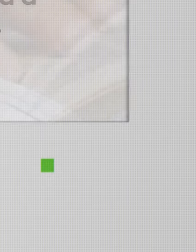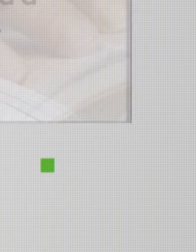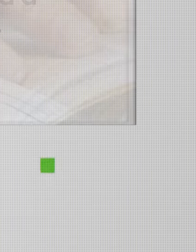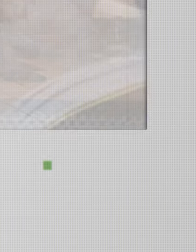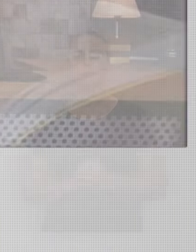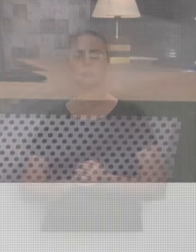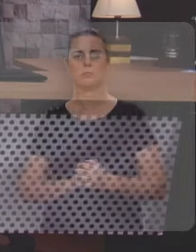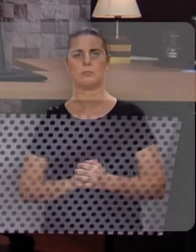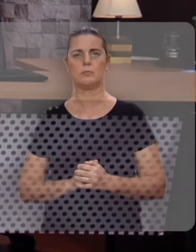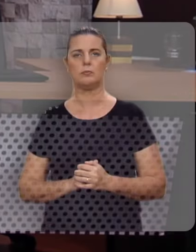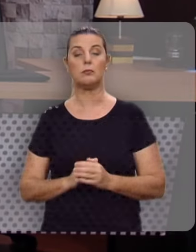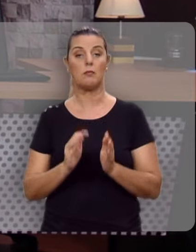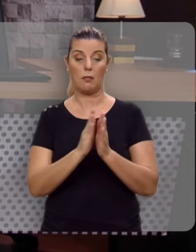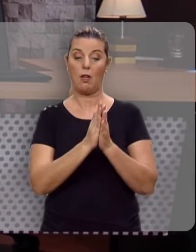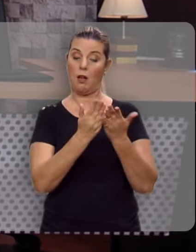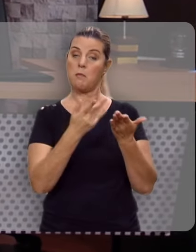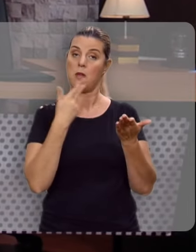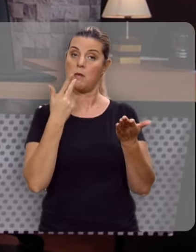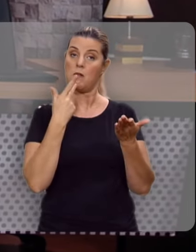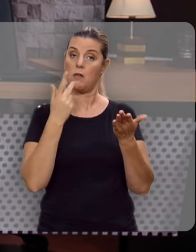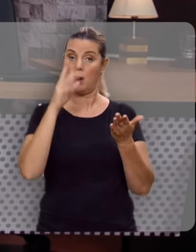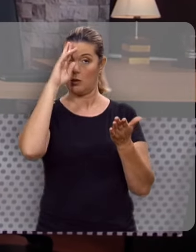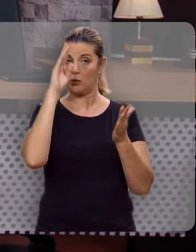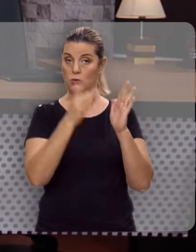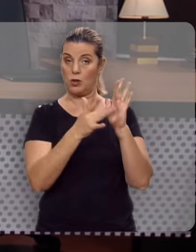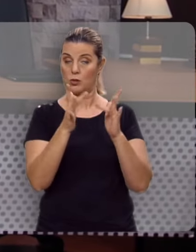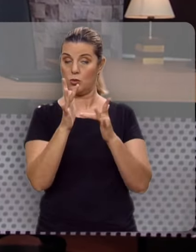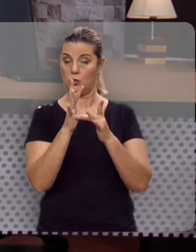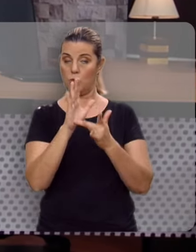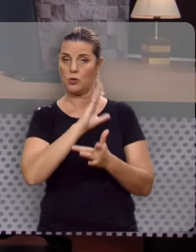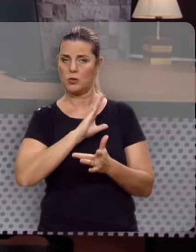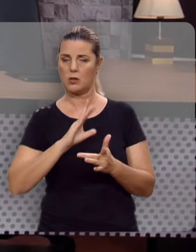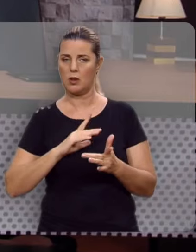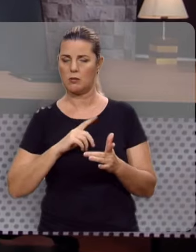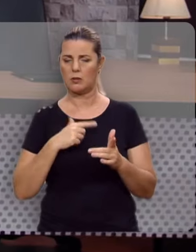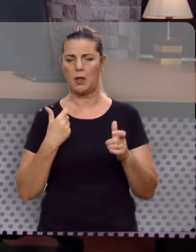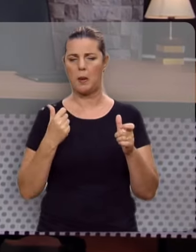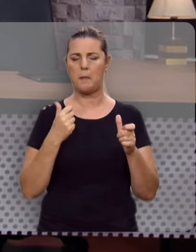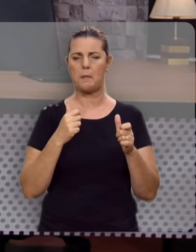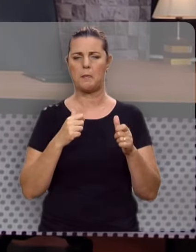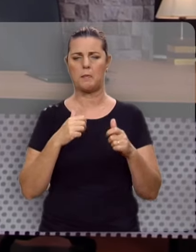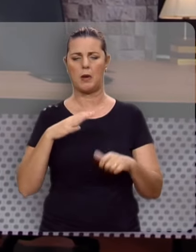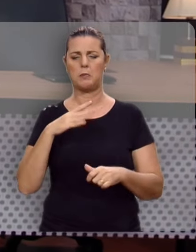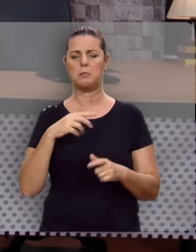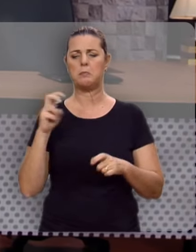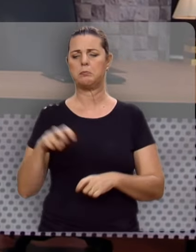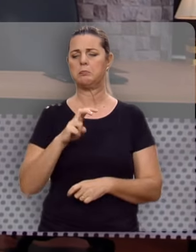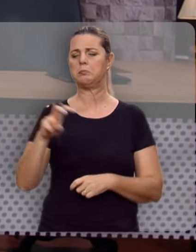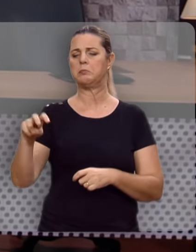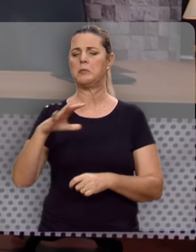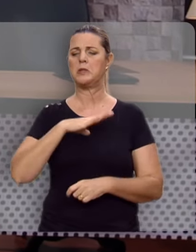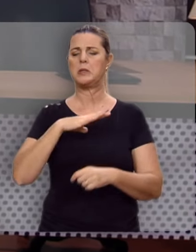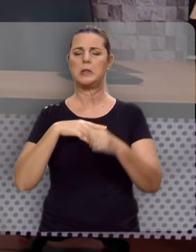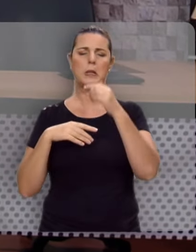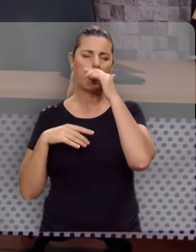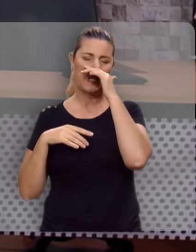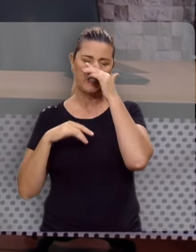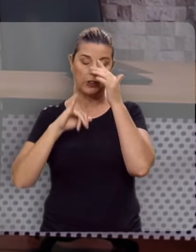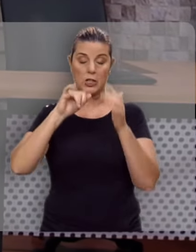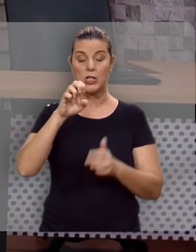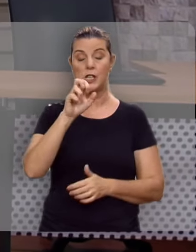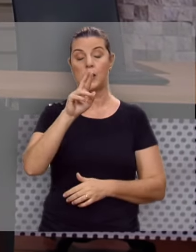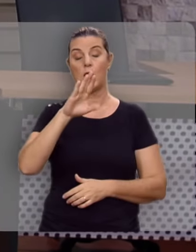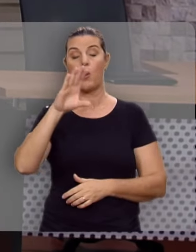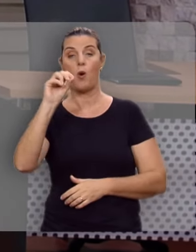A Bíblia diz que o Senhor Jesus Cristo está passando por Jericó, a cidade mais antiga do